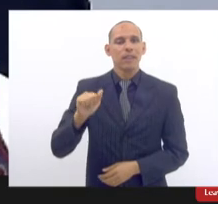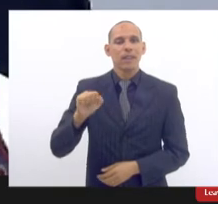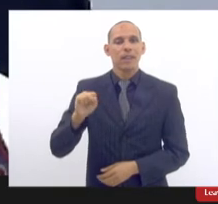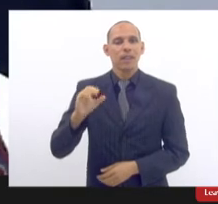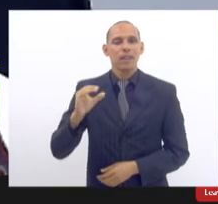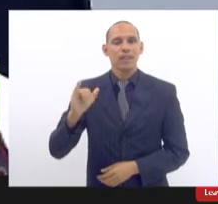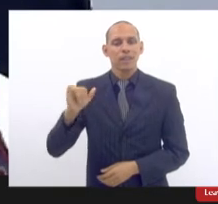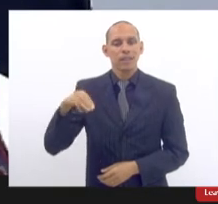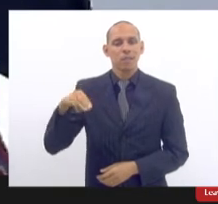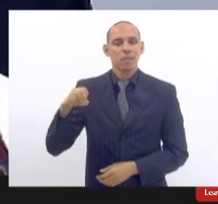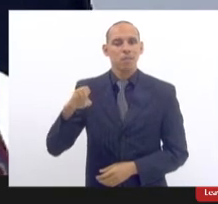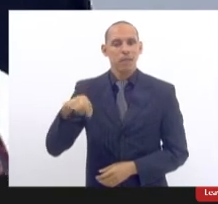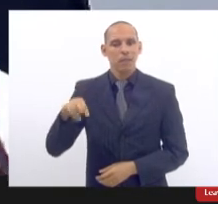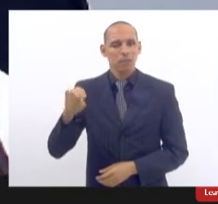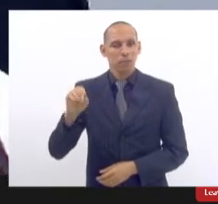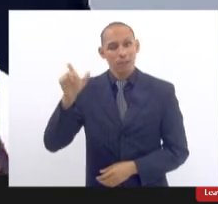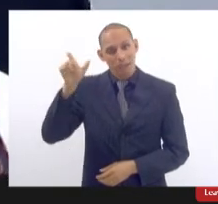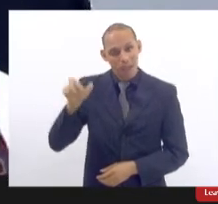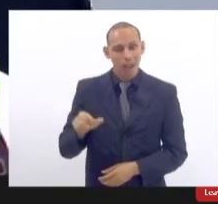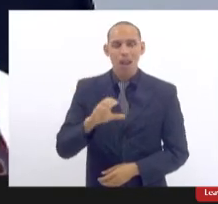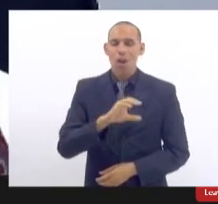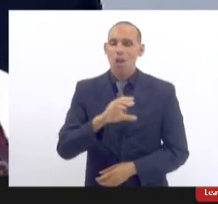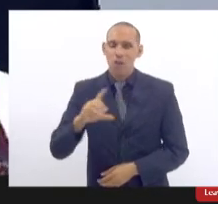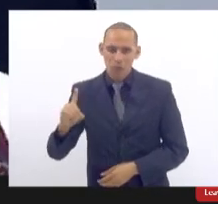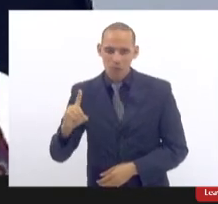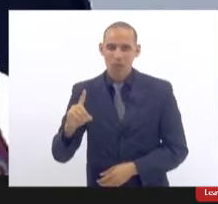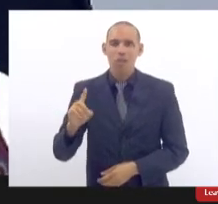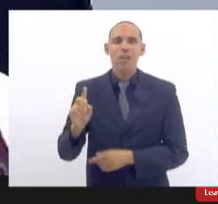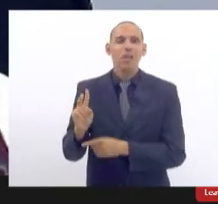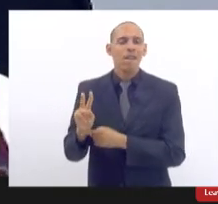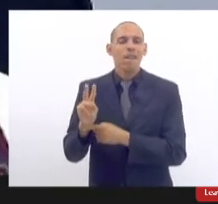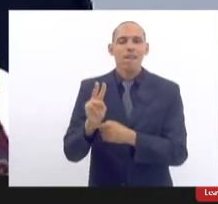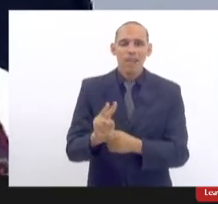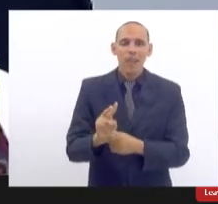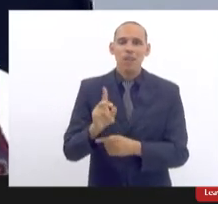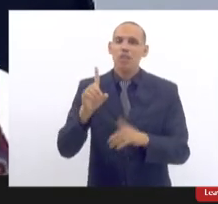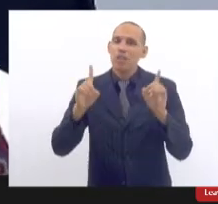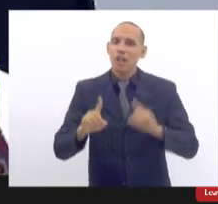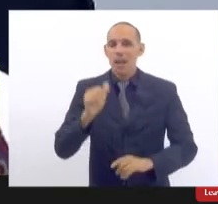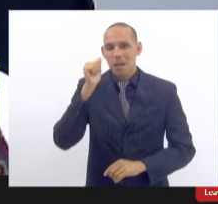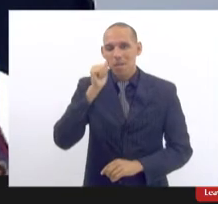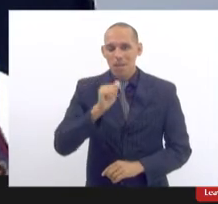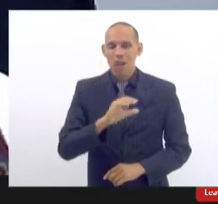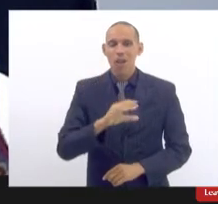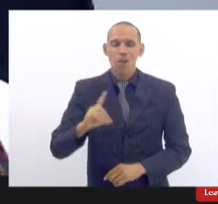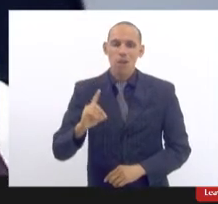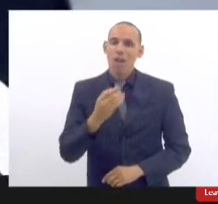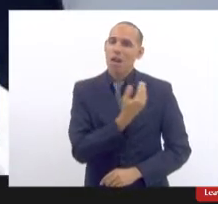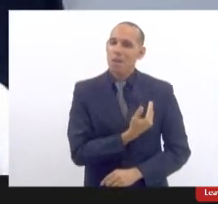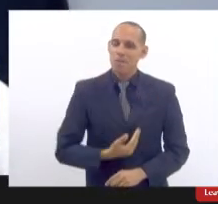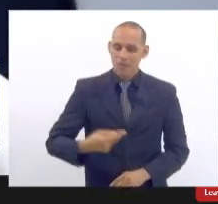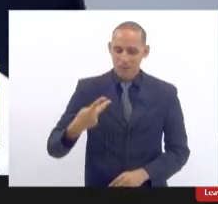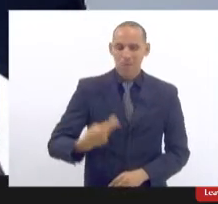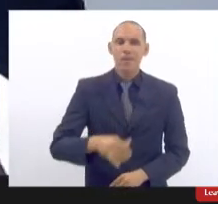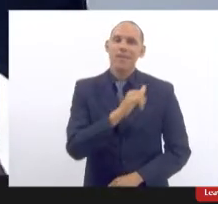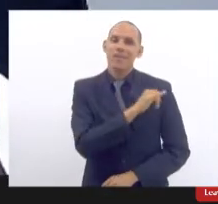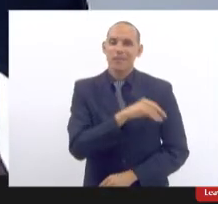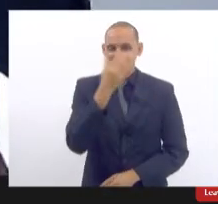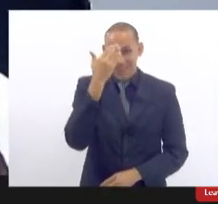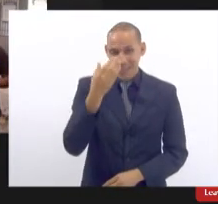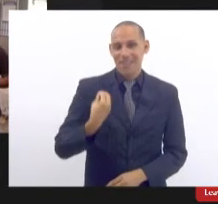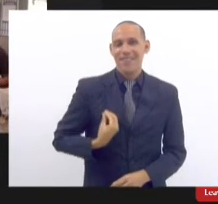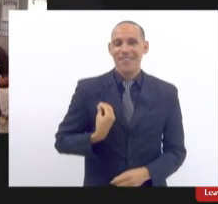de defesa dos direitos da mulher da defensoria pública aqui do Rio de Janeiro então obrigado Flávia pela presença